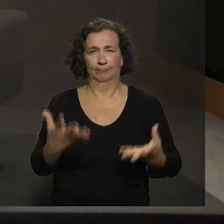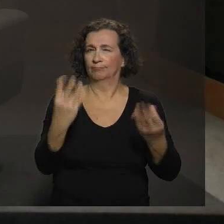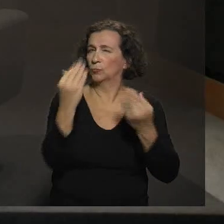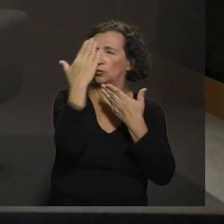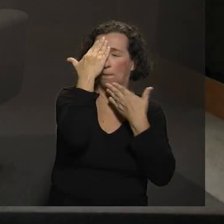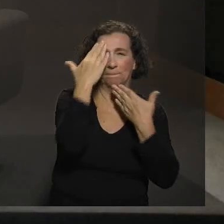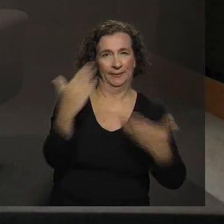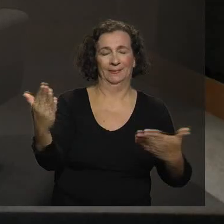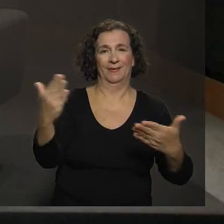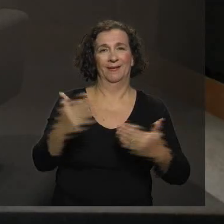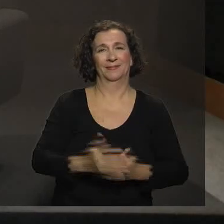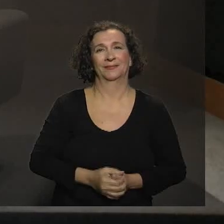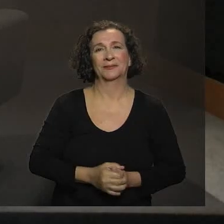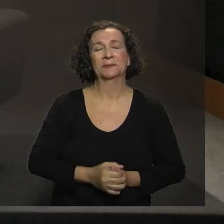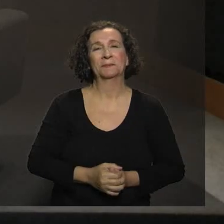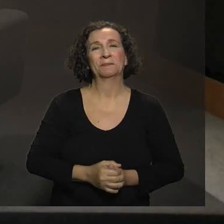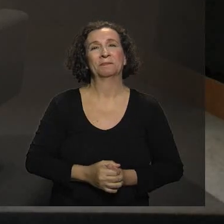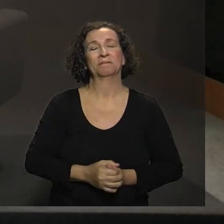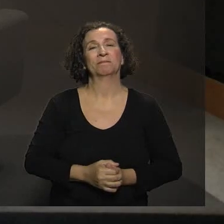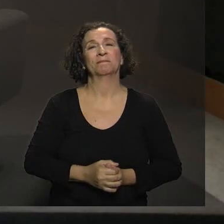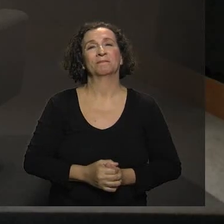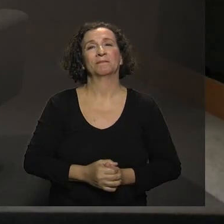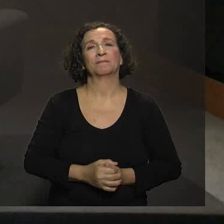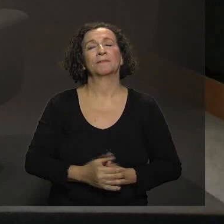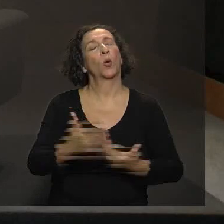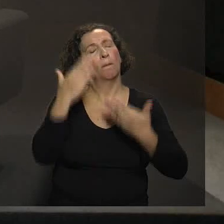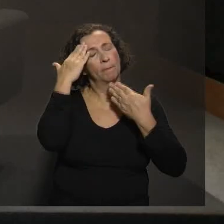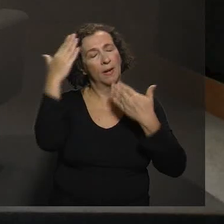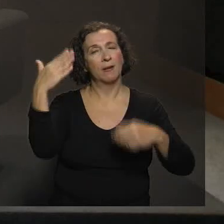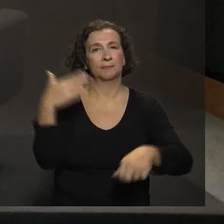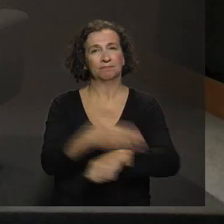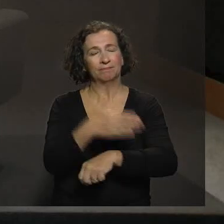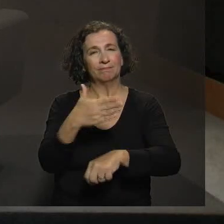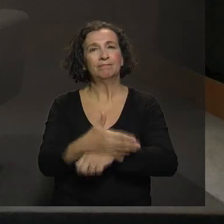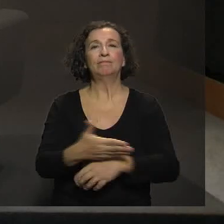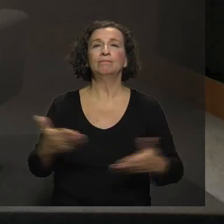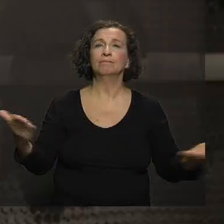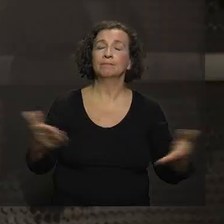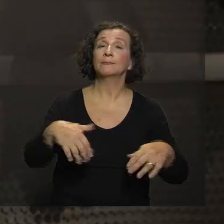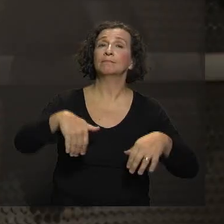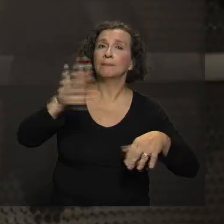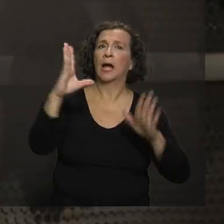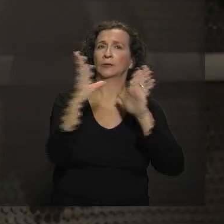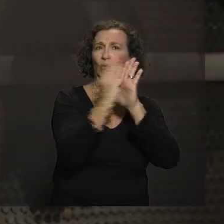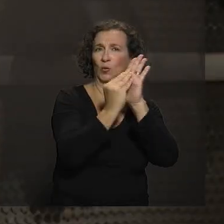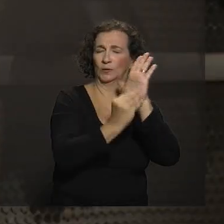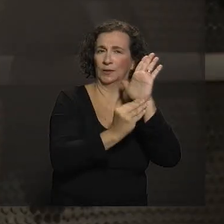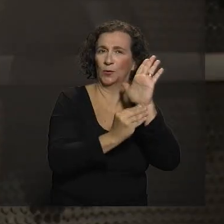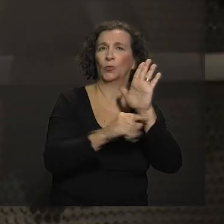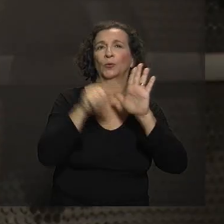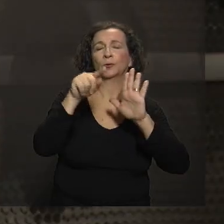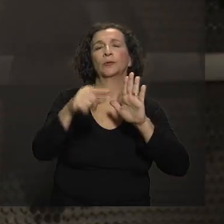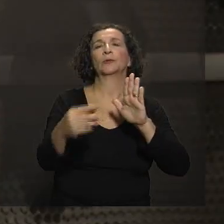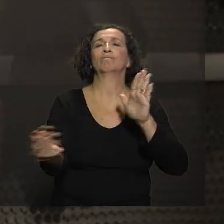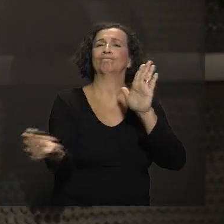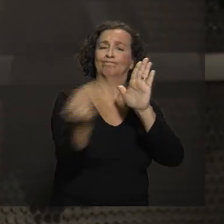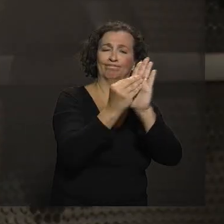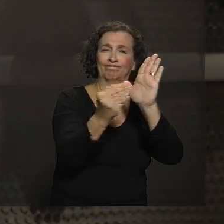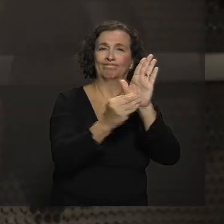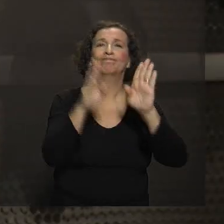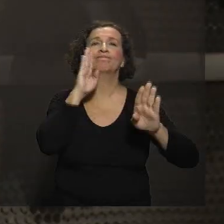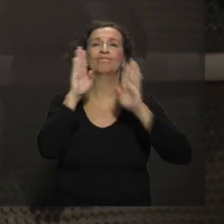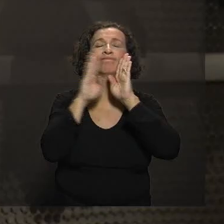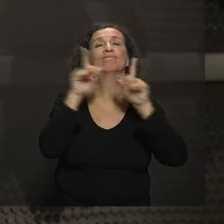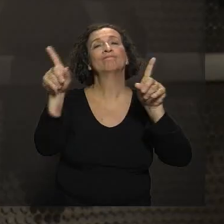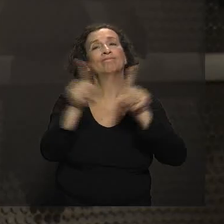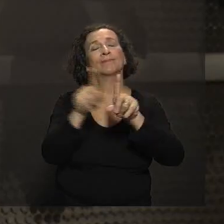Muito obrigada, Eliana. Muito obrigada. Obrigada. Obrigada pela participação. E a gente tem mais conteúdo sobre esse assunto nas postagens no Facebook e no